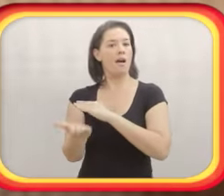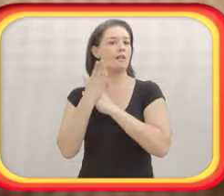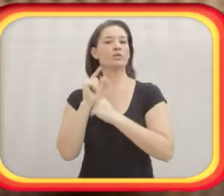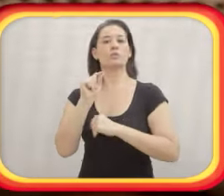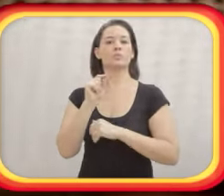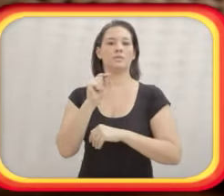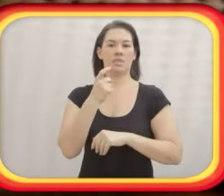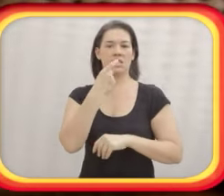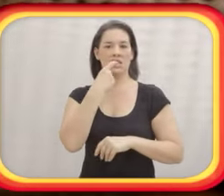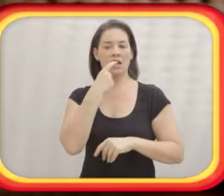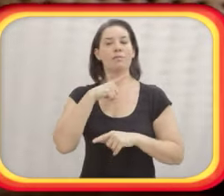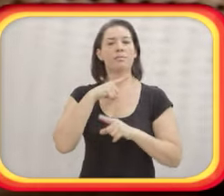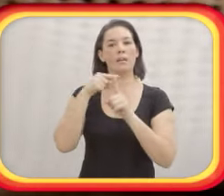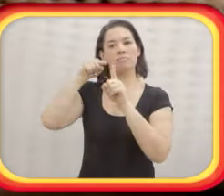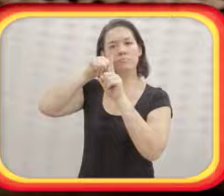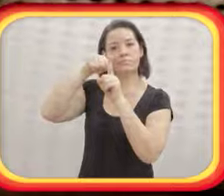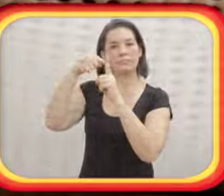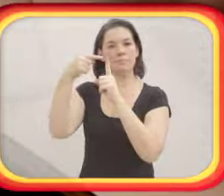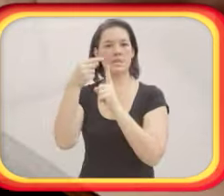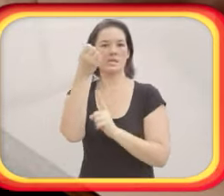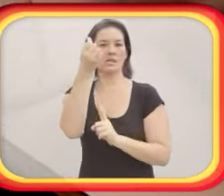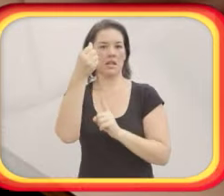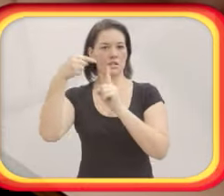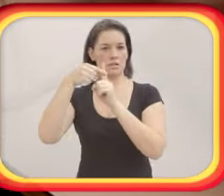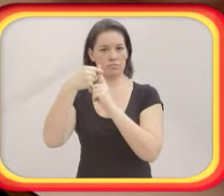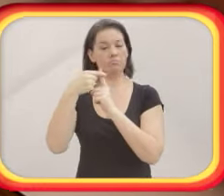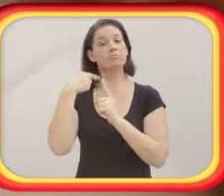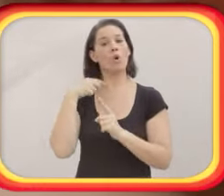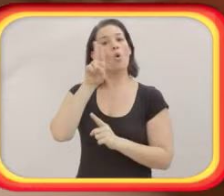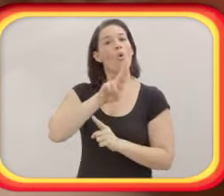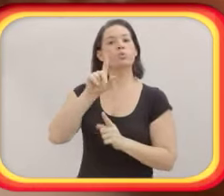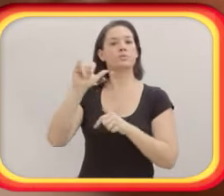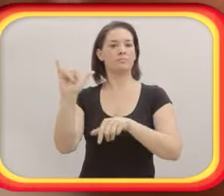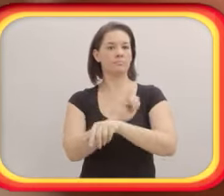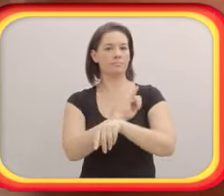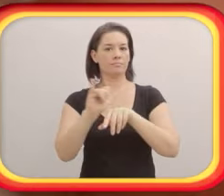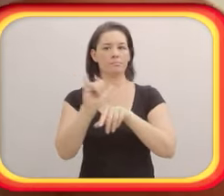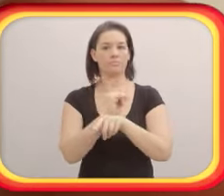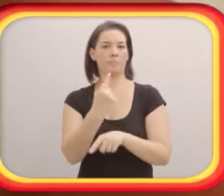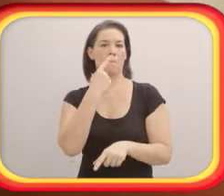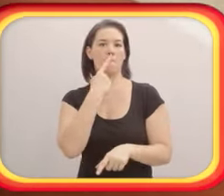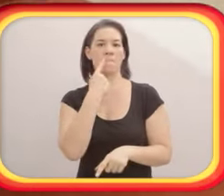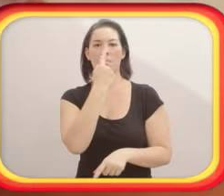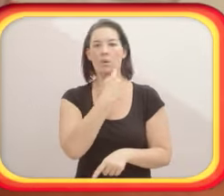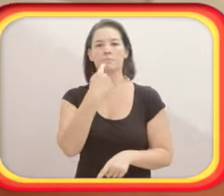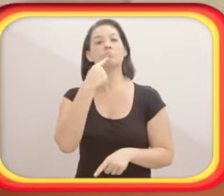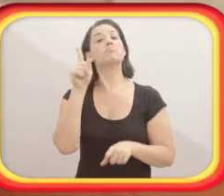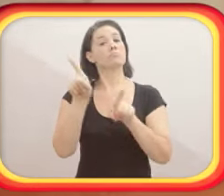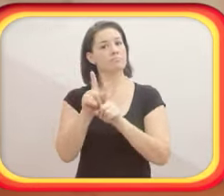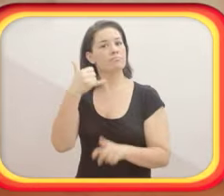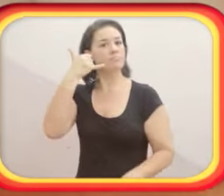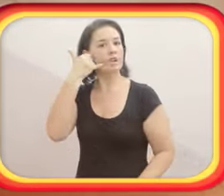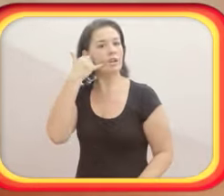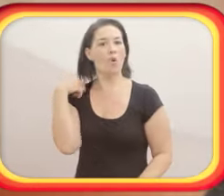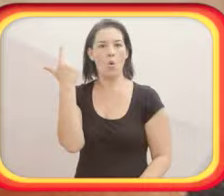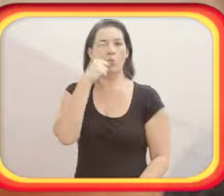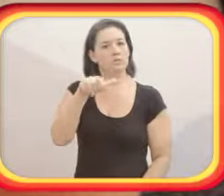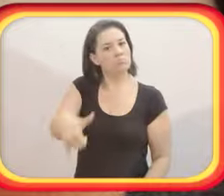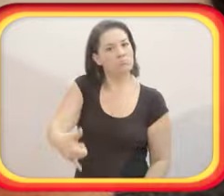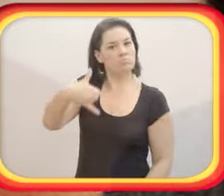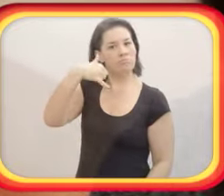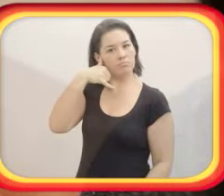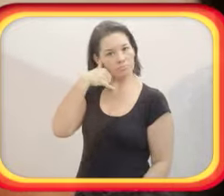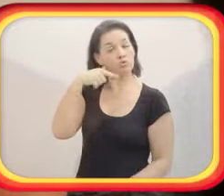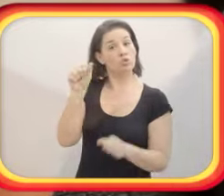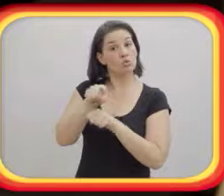de acrílico com seis furos, que eu coloco o adaptador de boca. E o telefone,